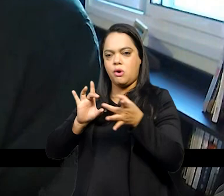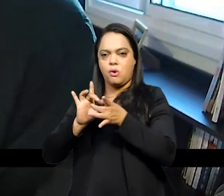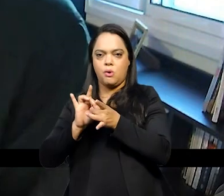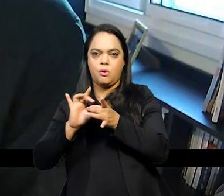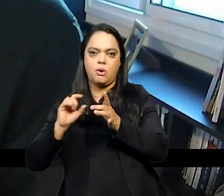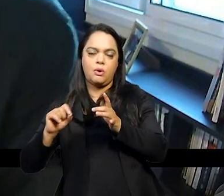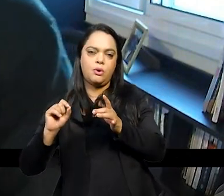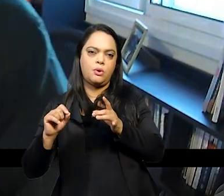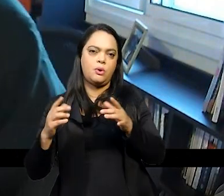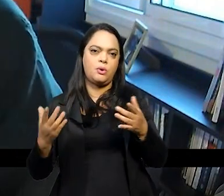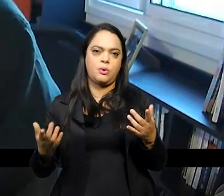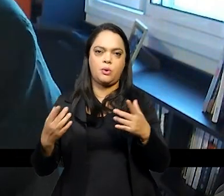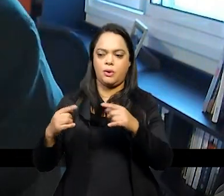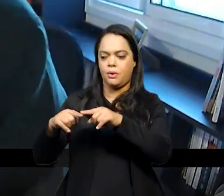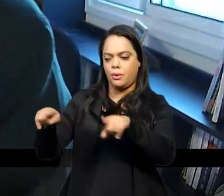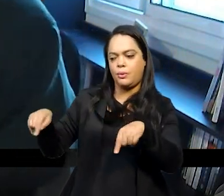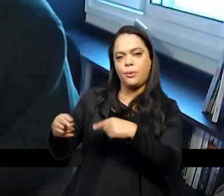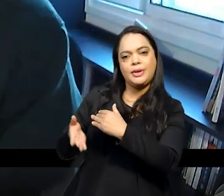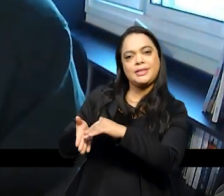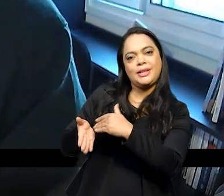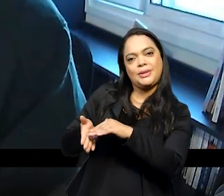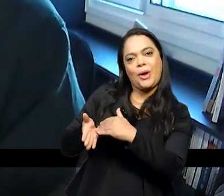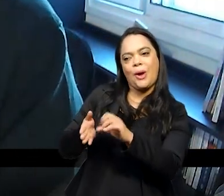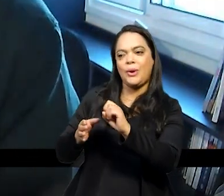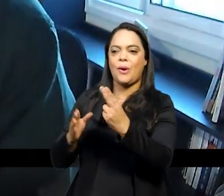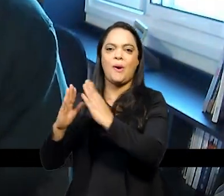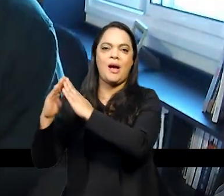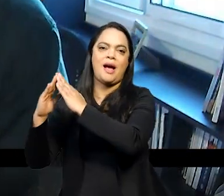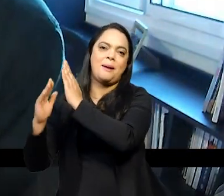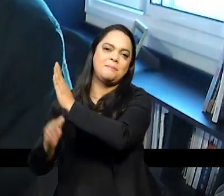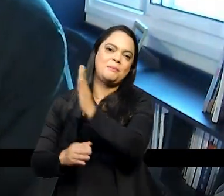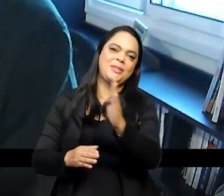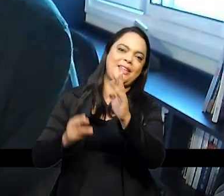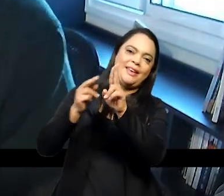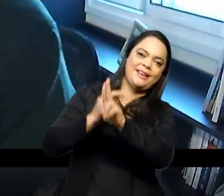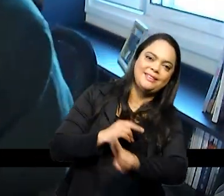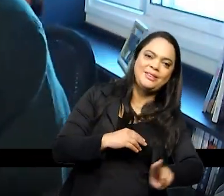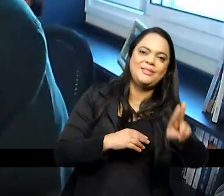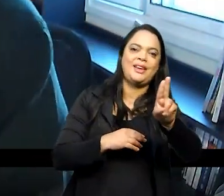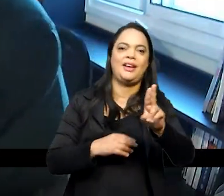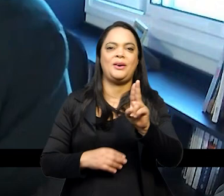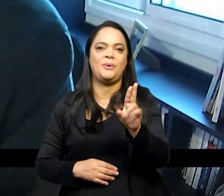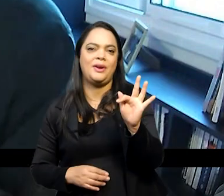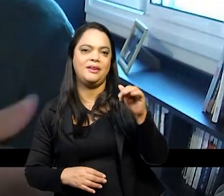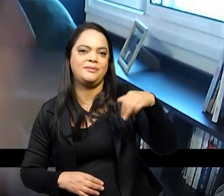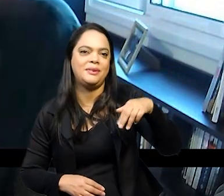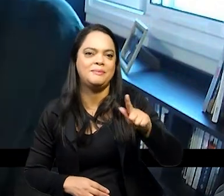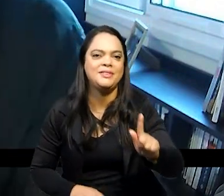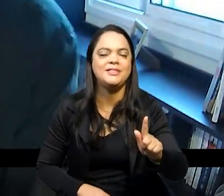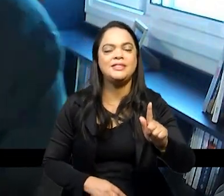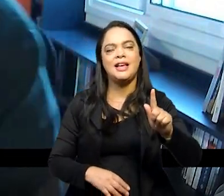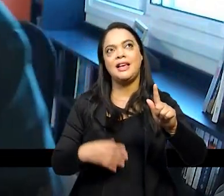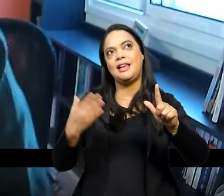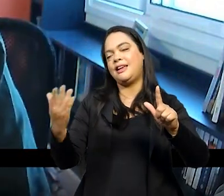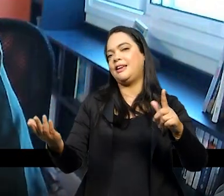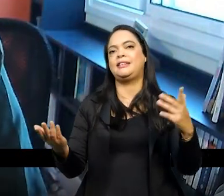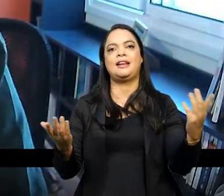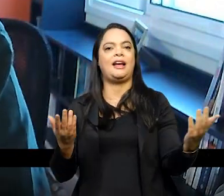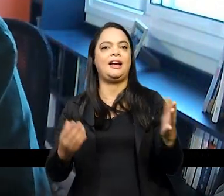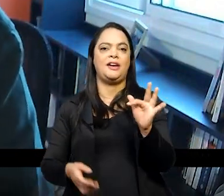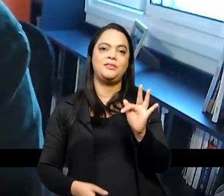sei lá o meu escritório aqui ou então a biblioteca das universidades da UFMG da da